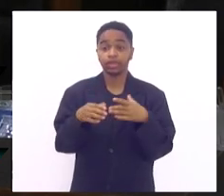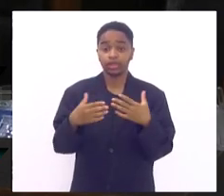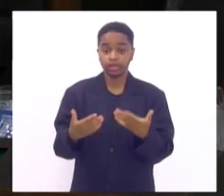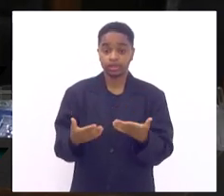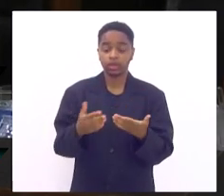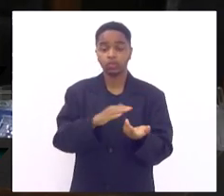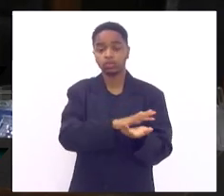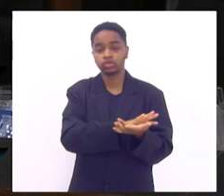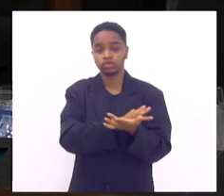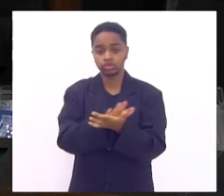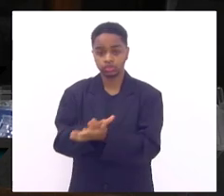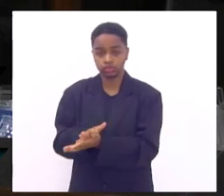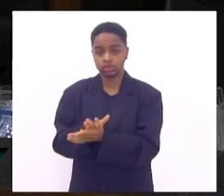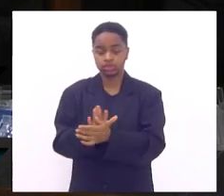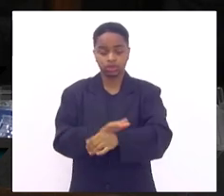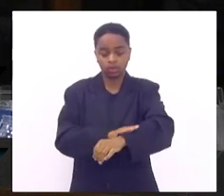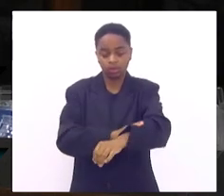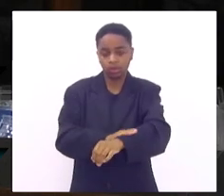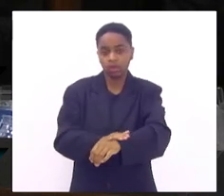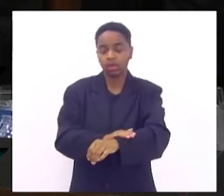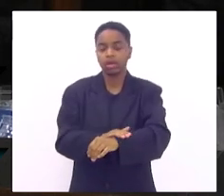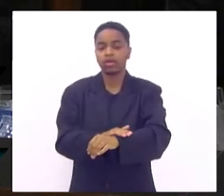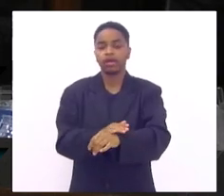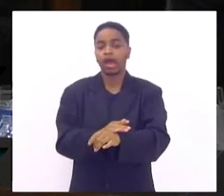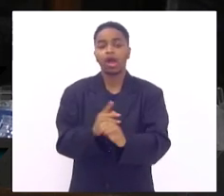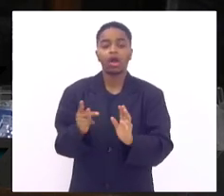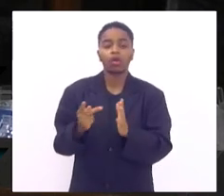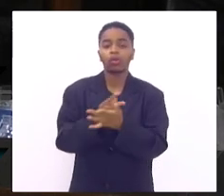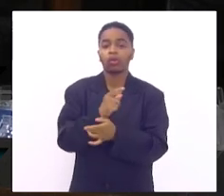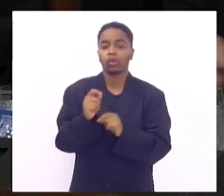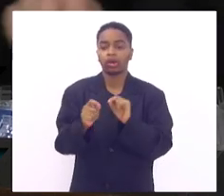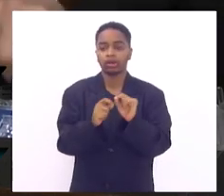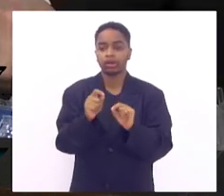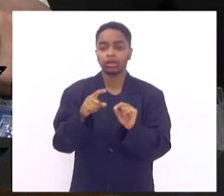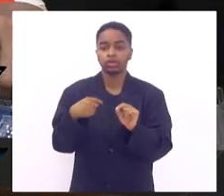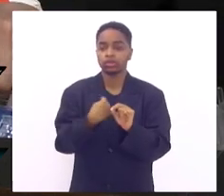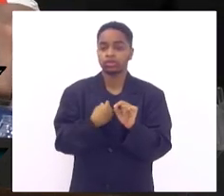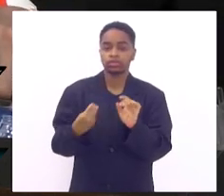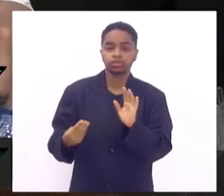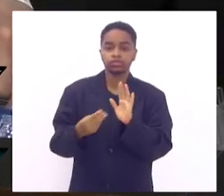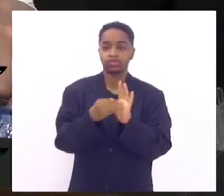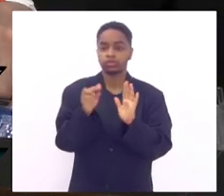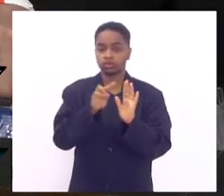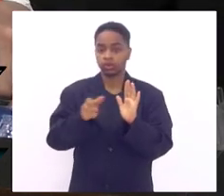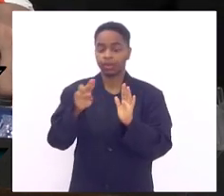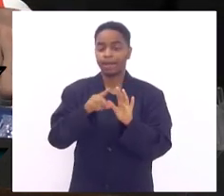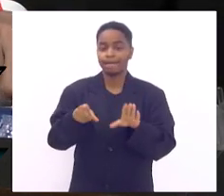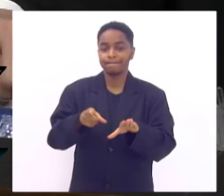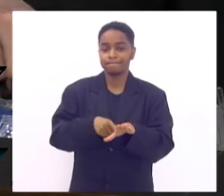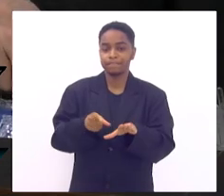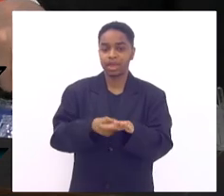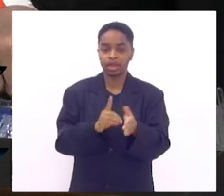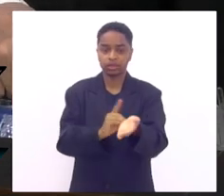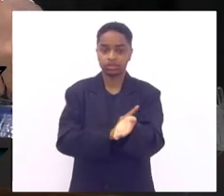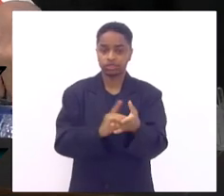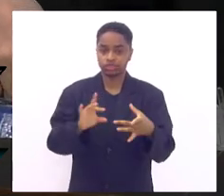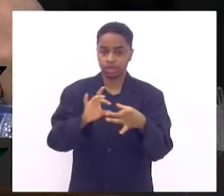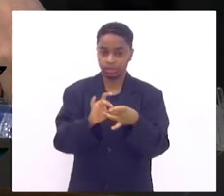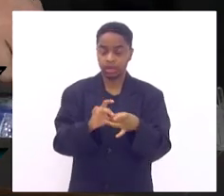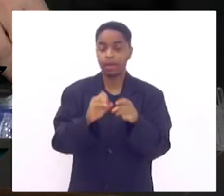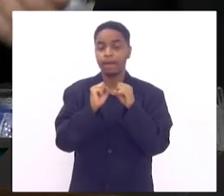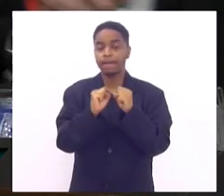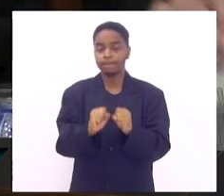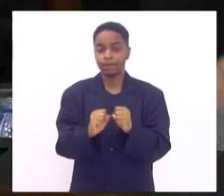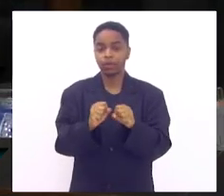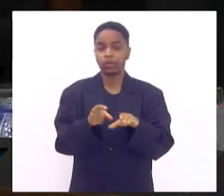destruição desses tecidos leva ao que a gente denomina pé diabético que ele pode ser um pé